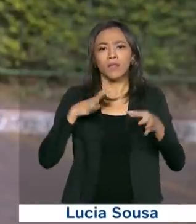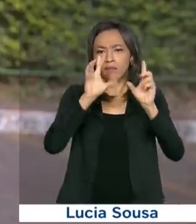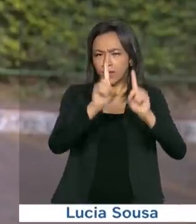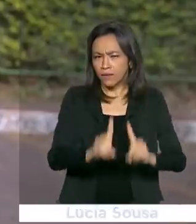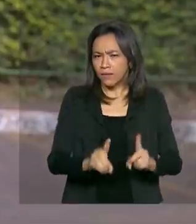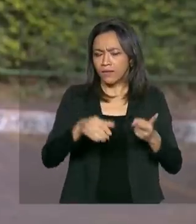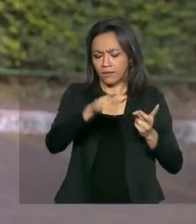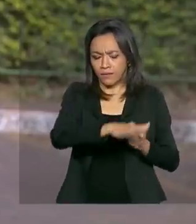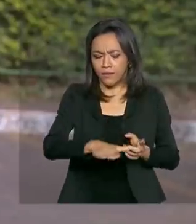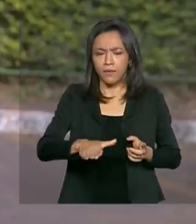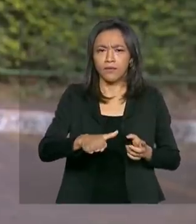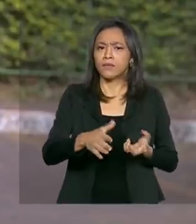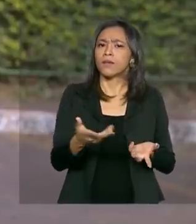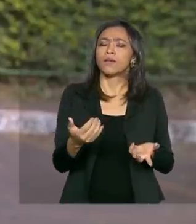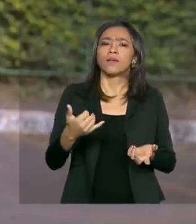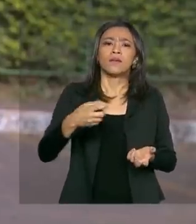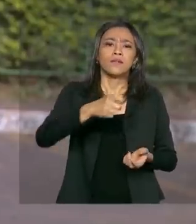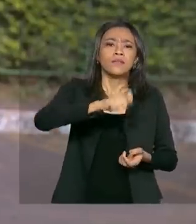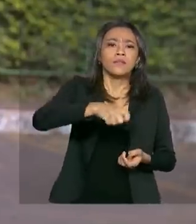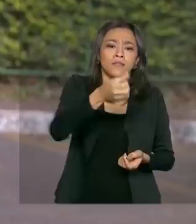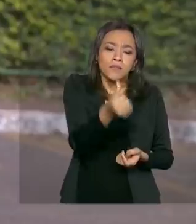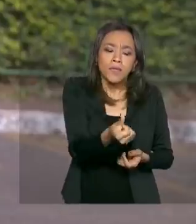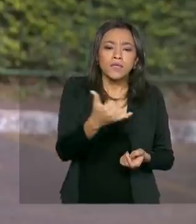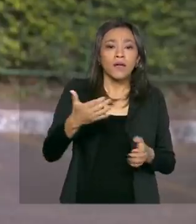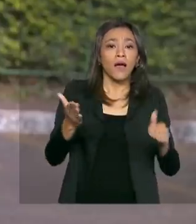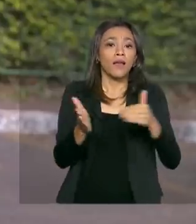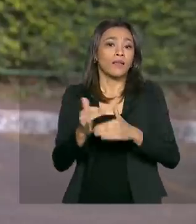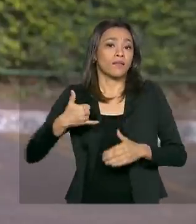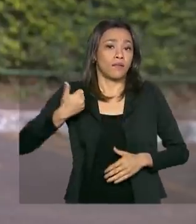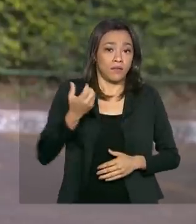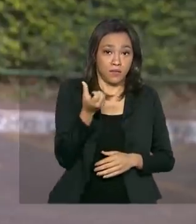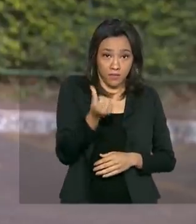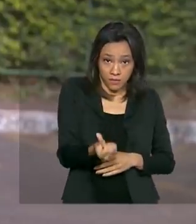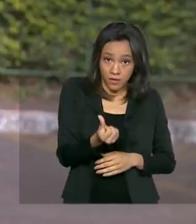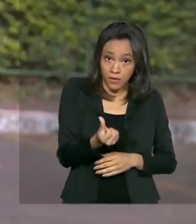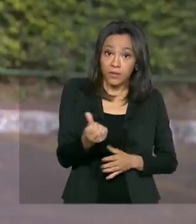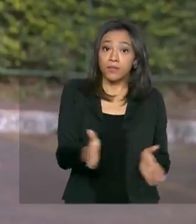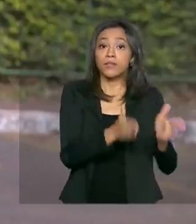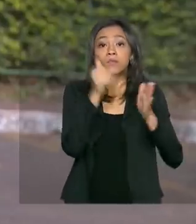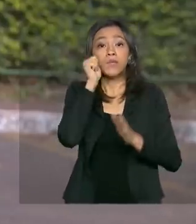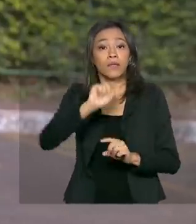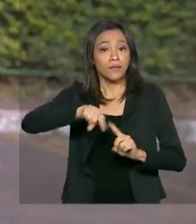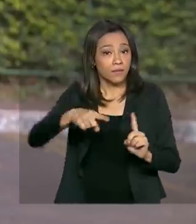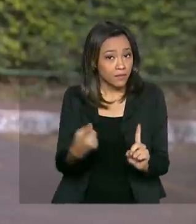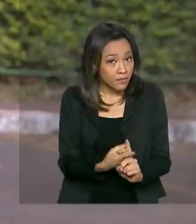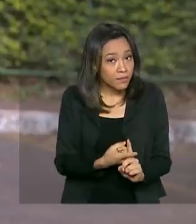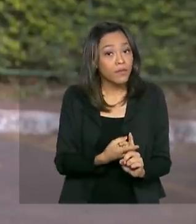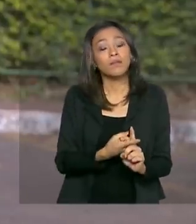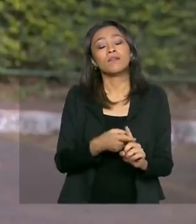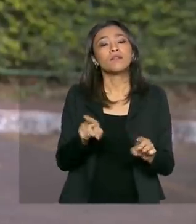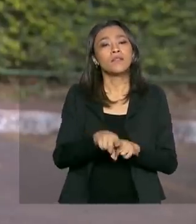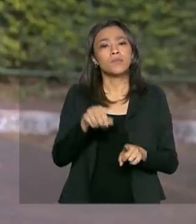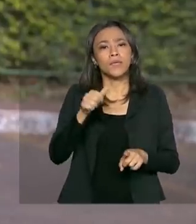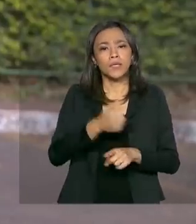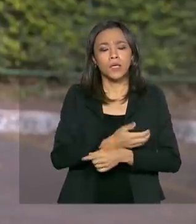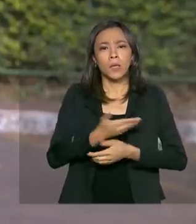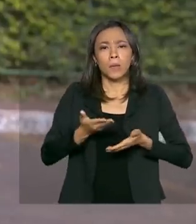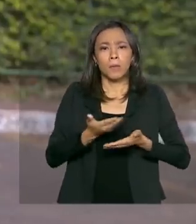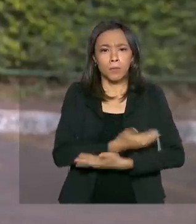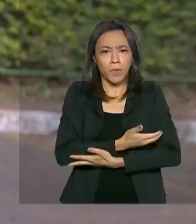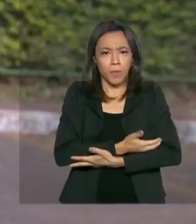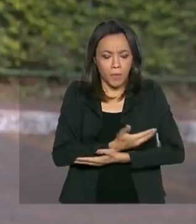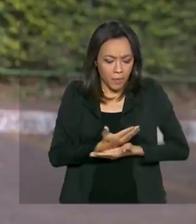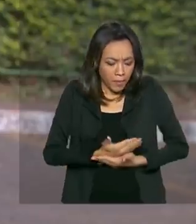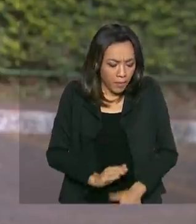crianças de 6 meses até 6 anos de idade, gestantes e mulheres com até 45